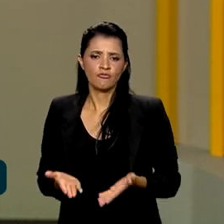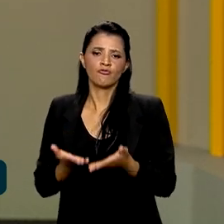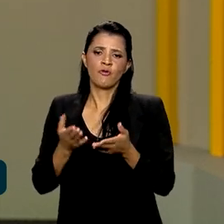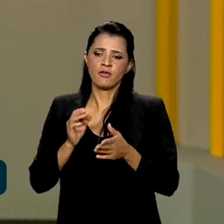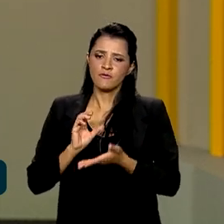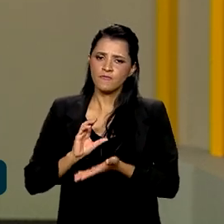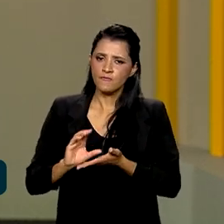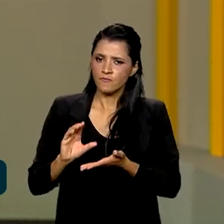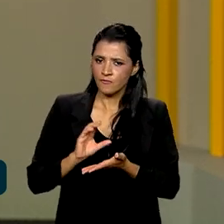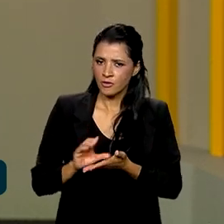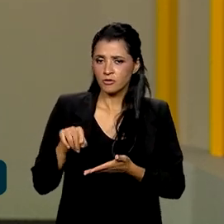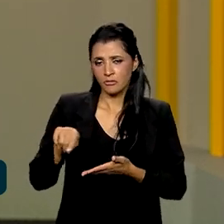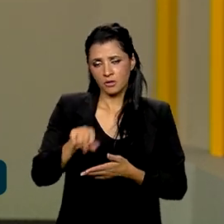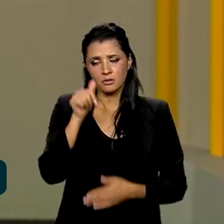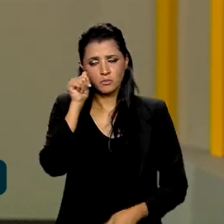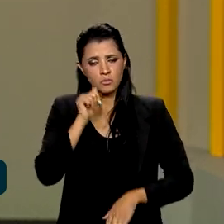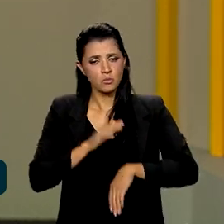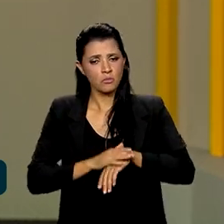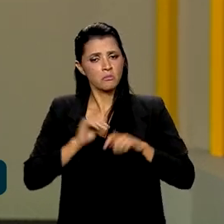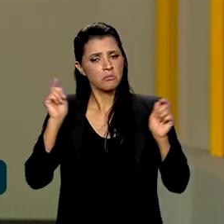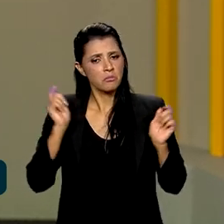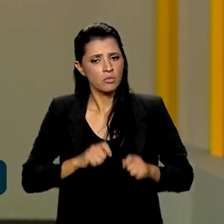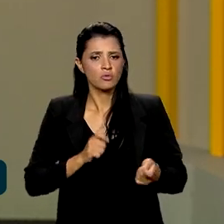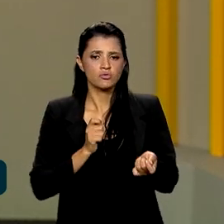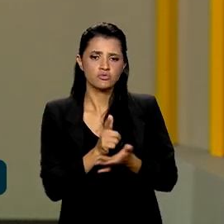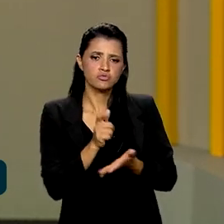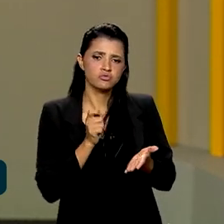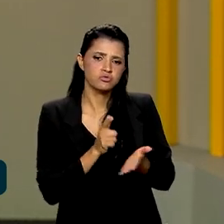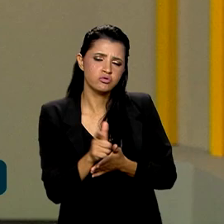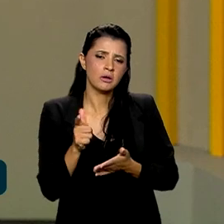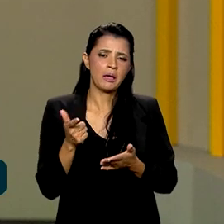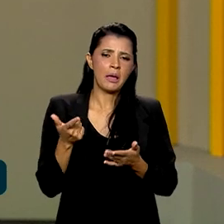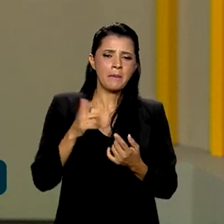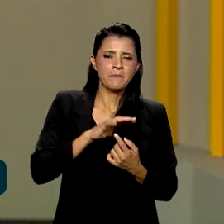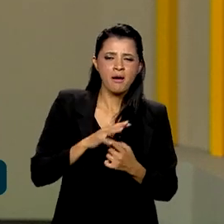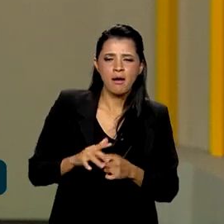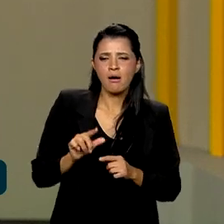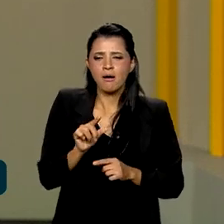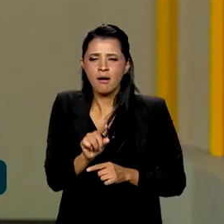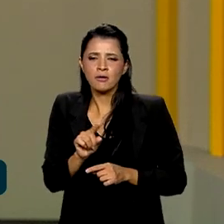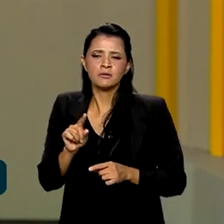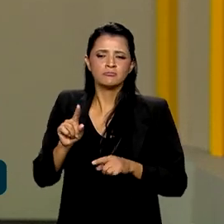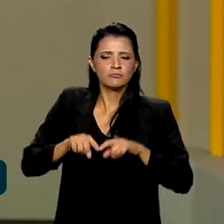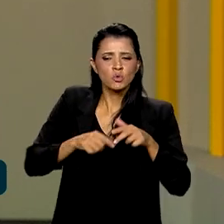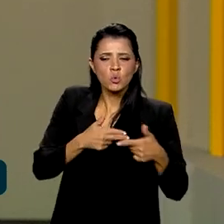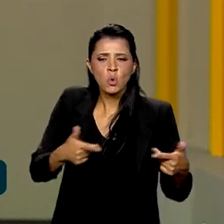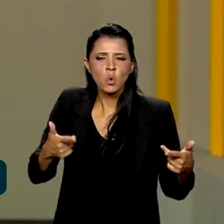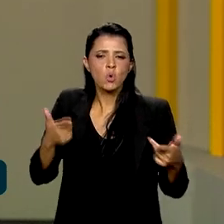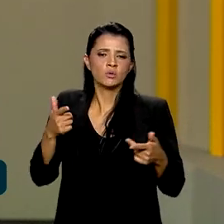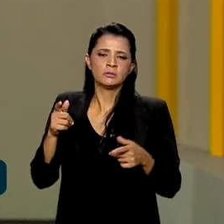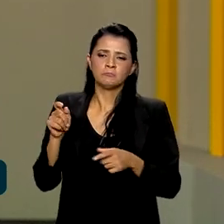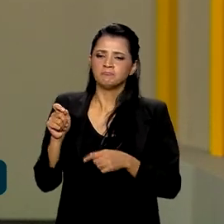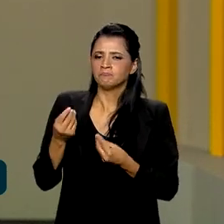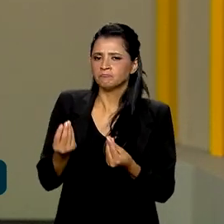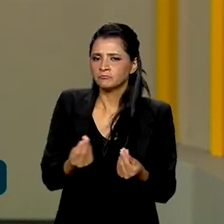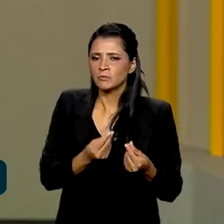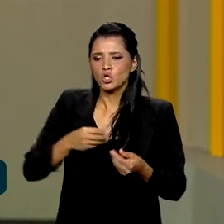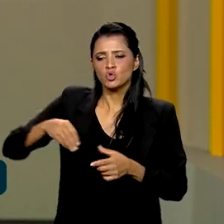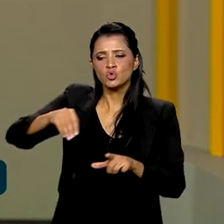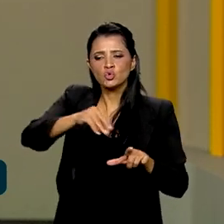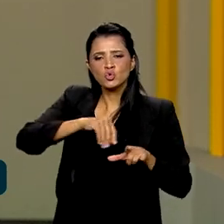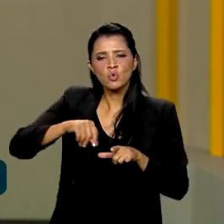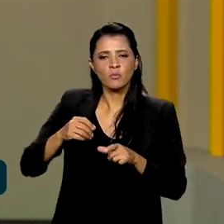investimento, para que essas mulheres possam comprar pequenas máquinas, equipamentos, insumos, para a produção